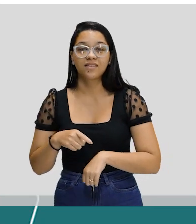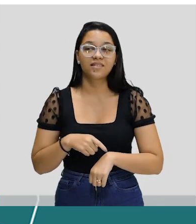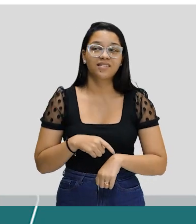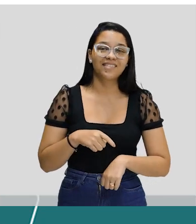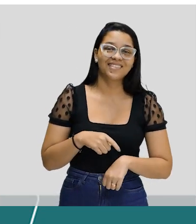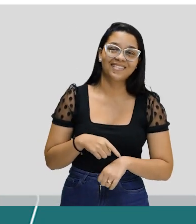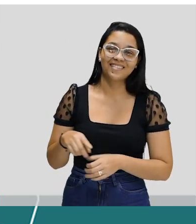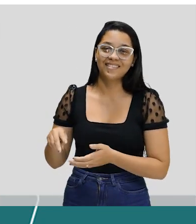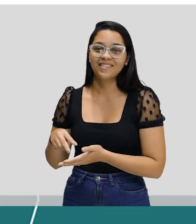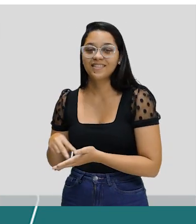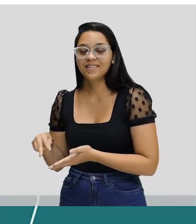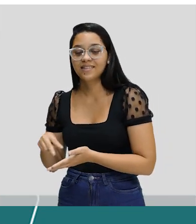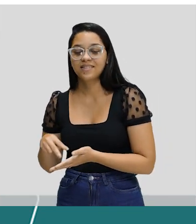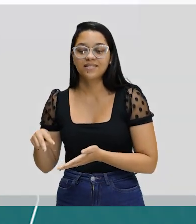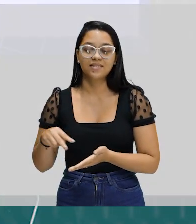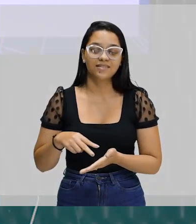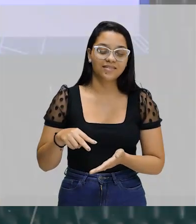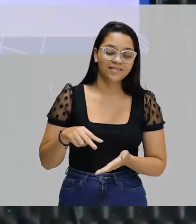dançar. Vamos, Lana.